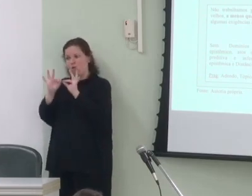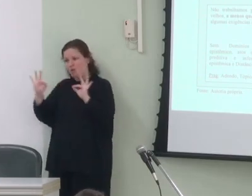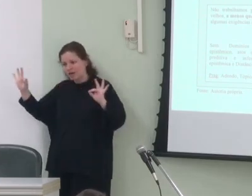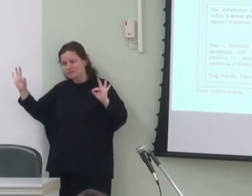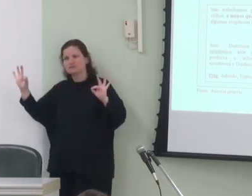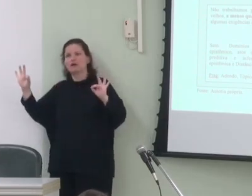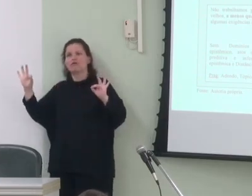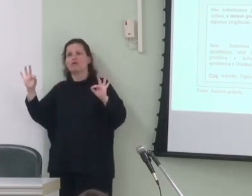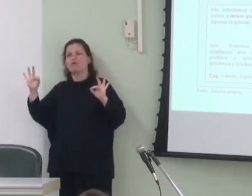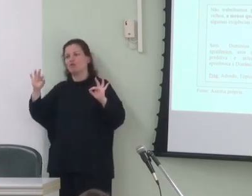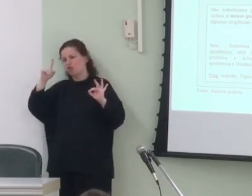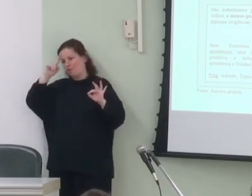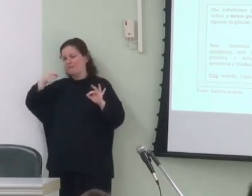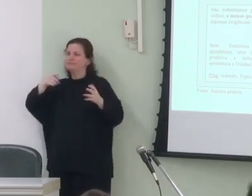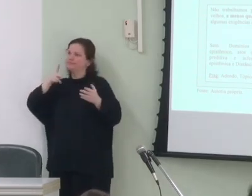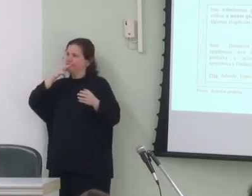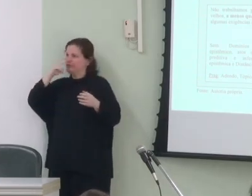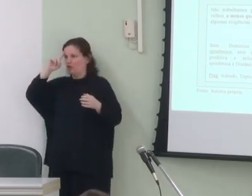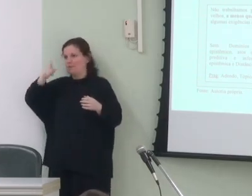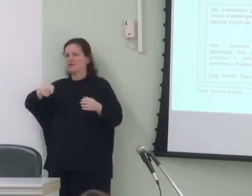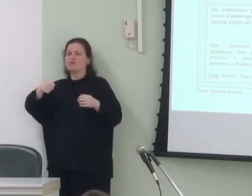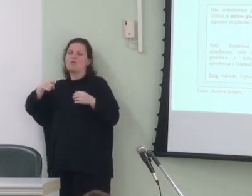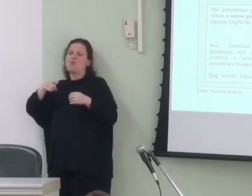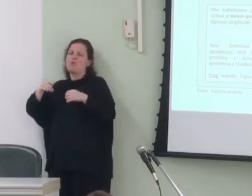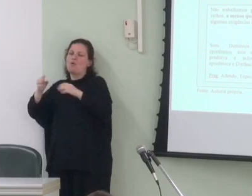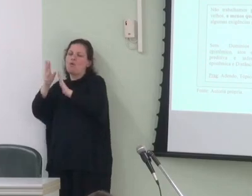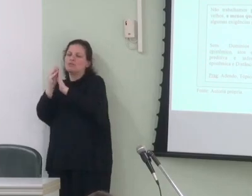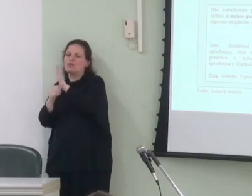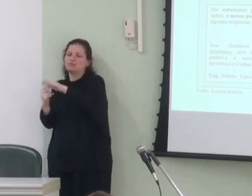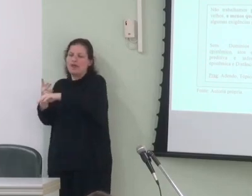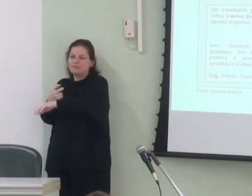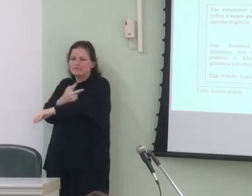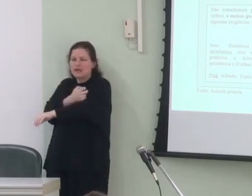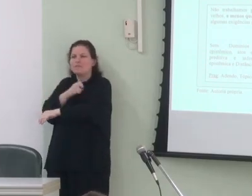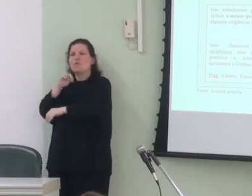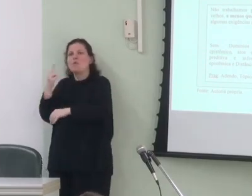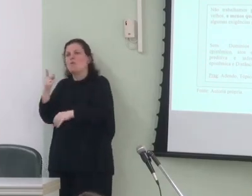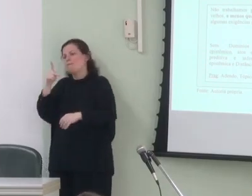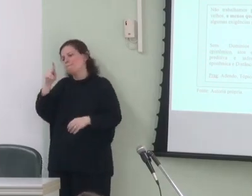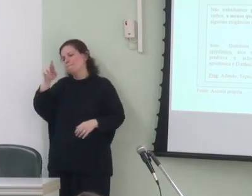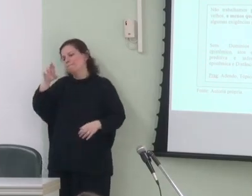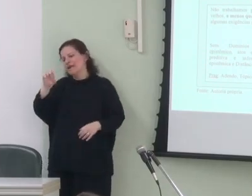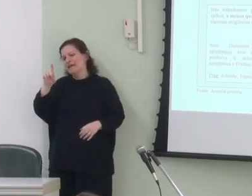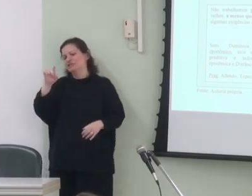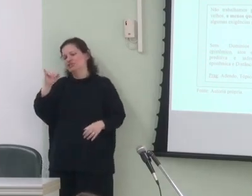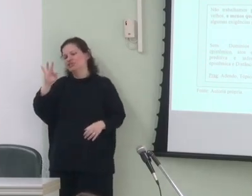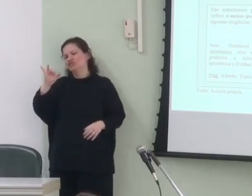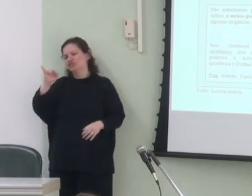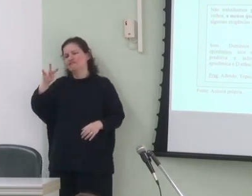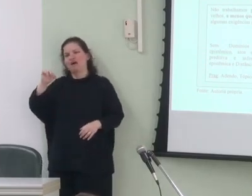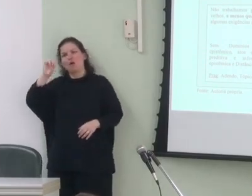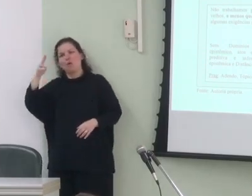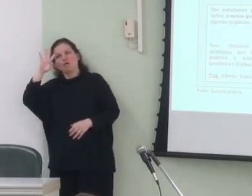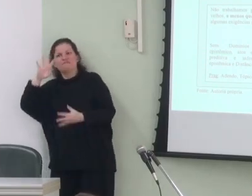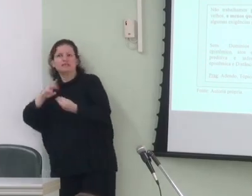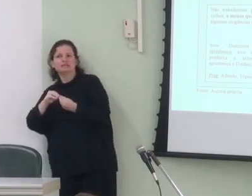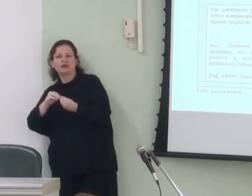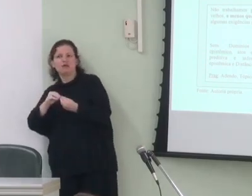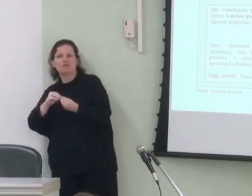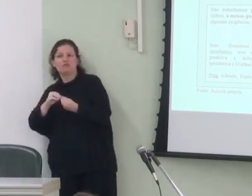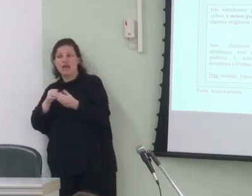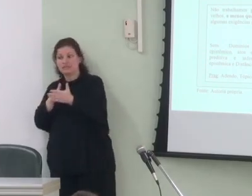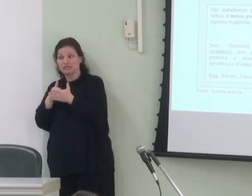nos domínios de conteúdo e epistêmico podem projetar uma condição preditiva e uma inferencial no caso das